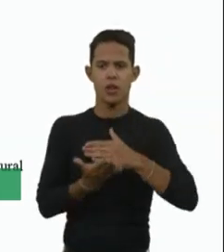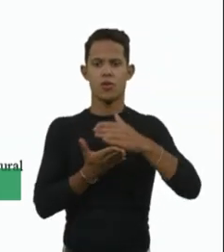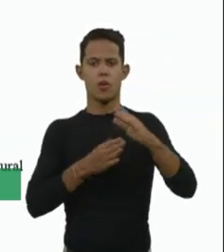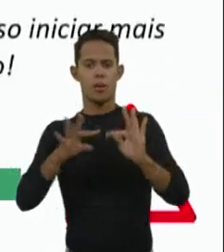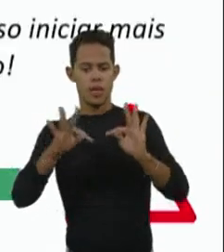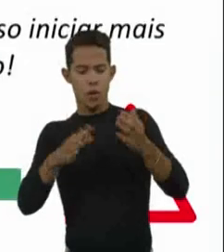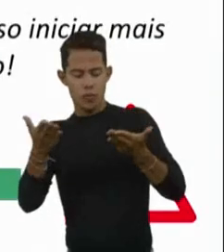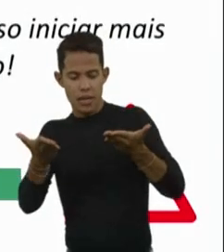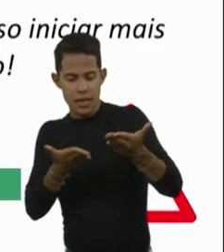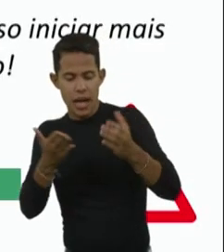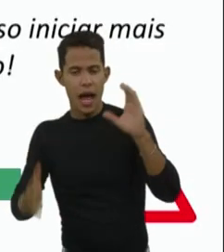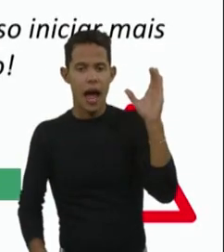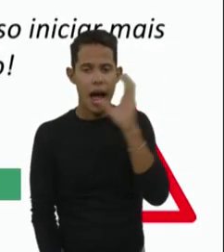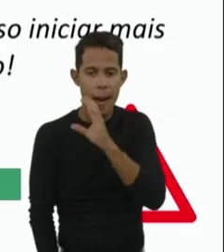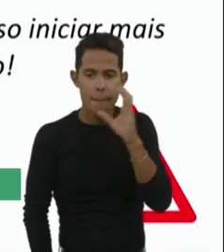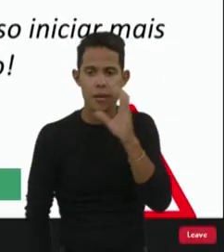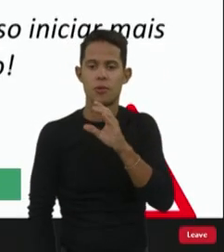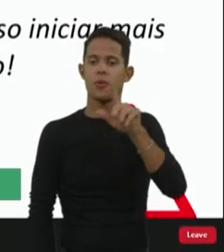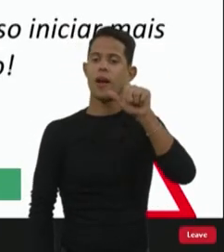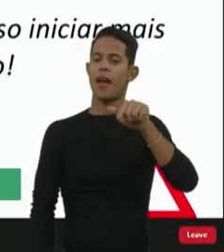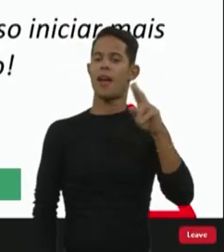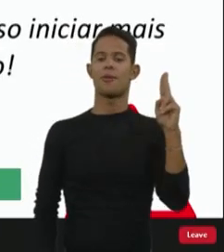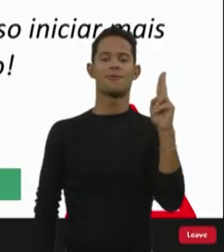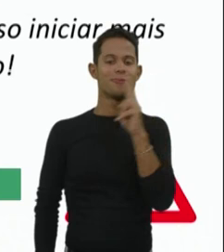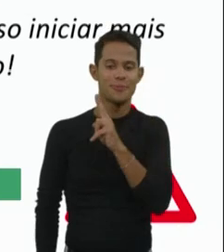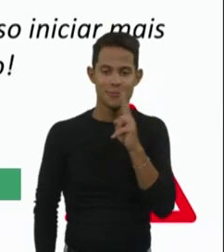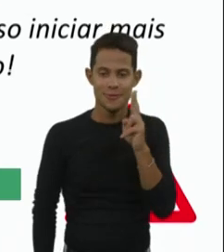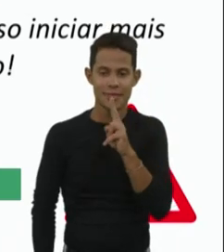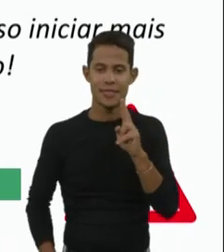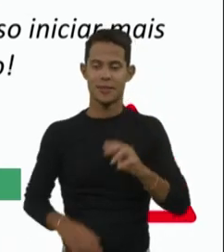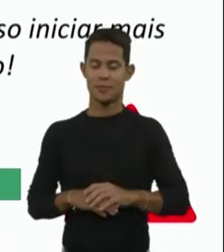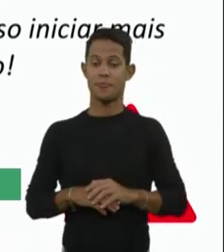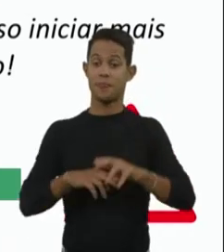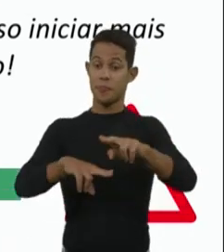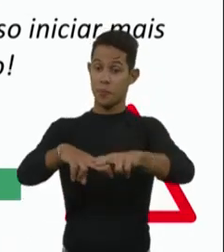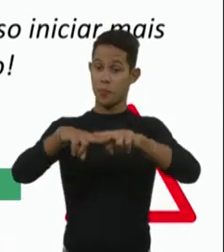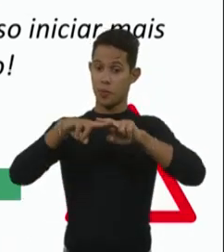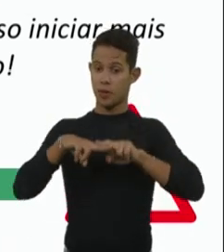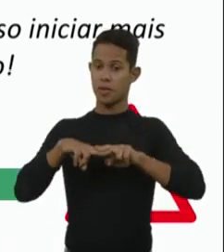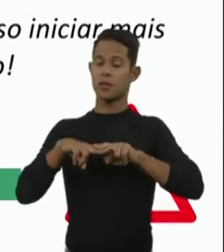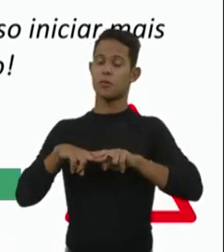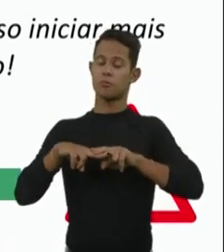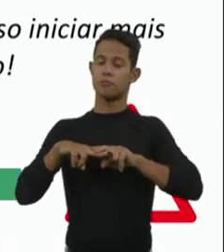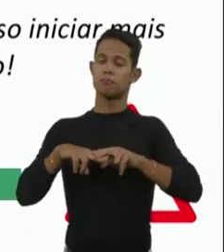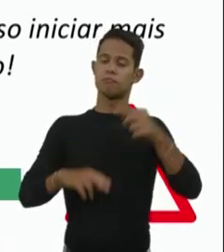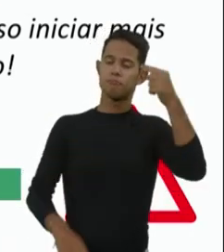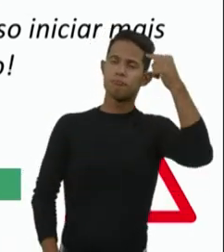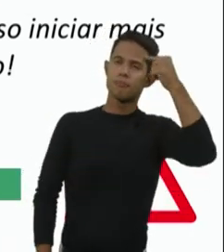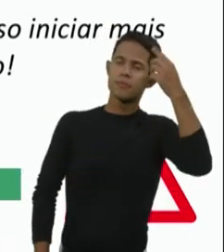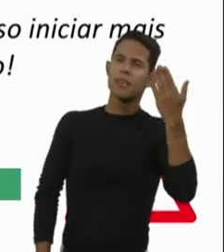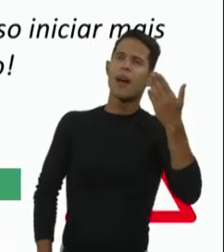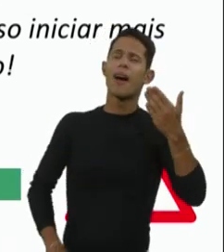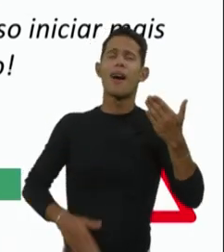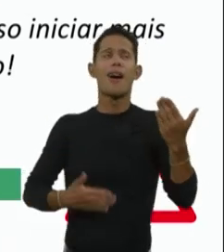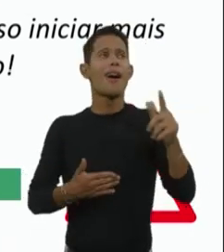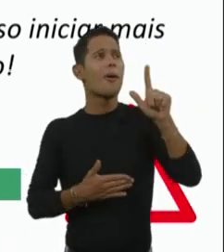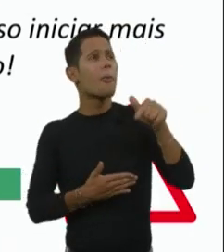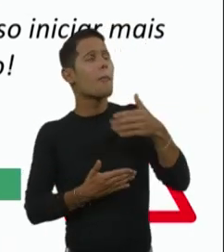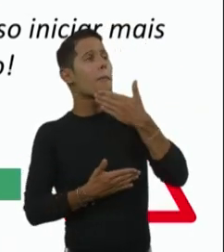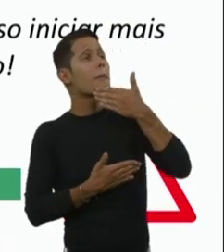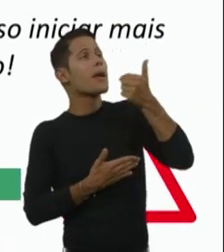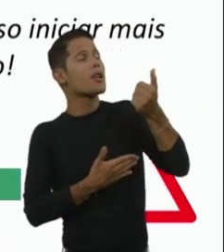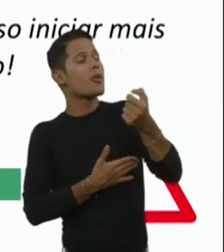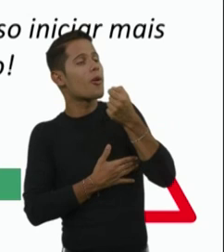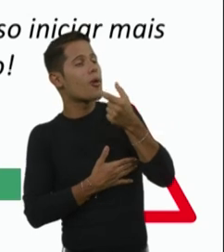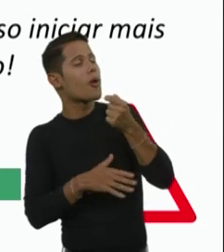o tratamento é extremamente urgente, então, pensando nisso, a gente pensa, mas qual que o melhor medicamento? A resposta é